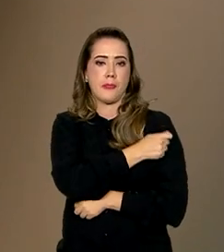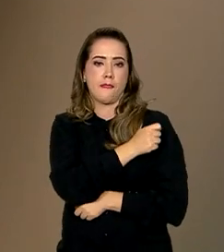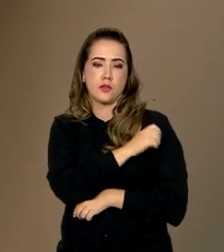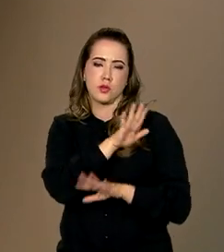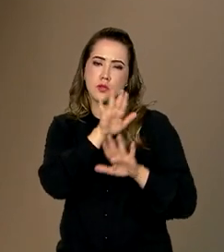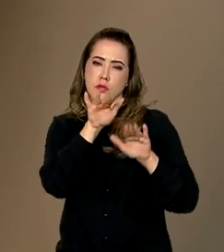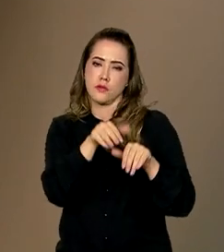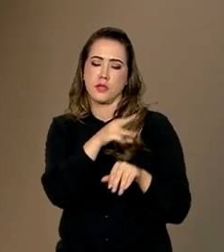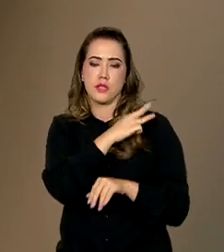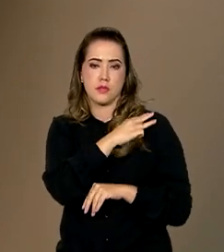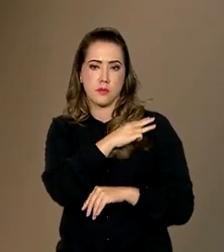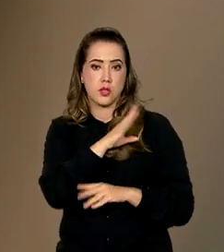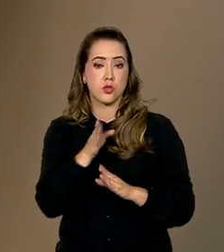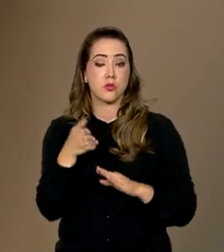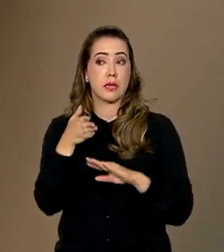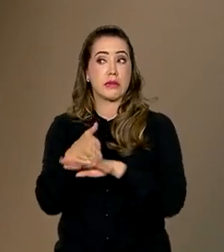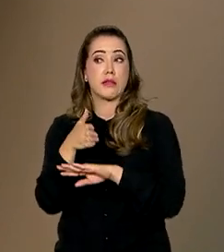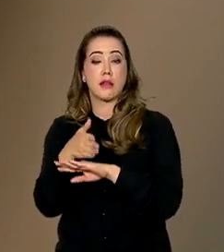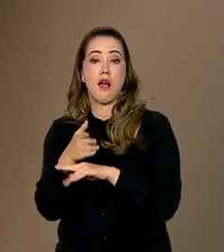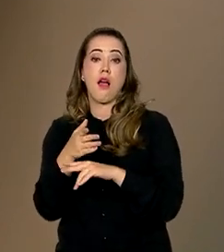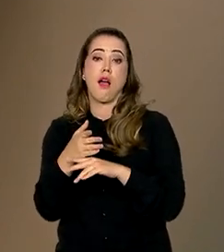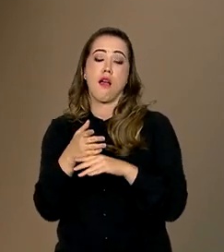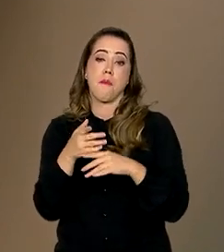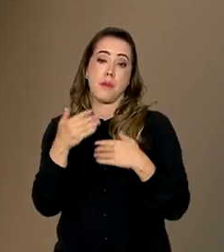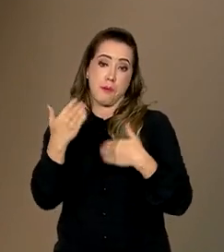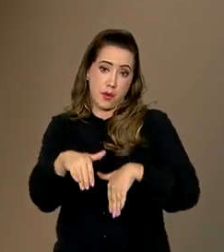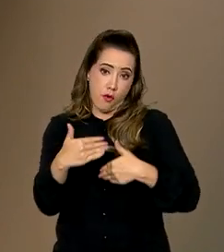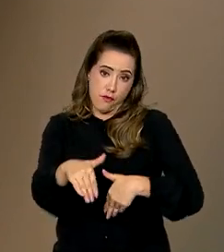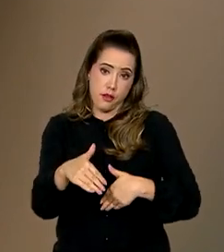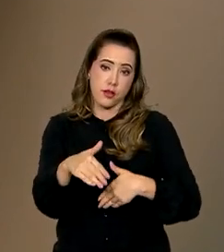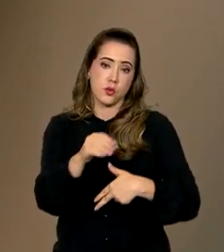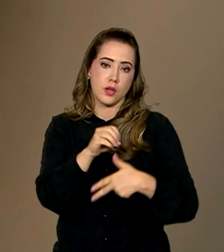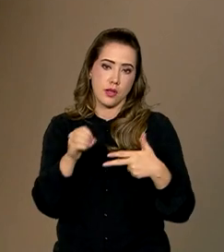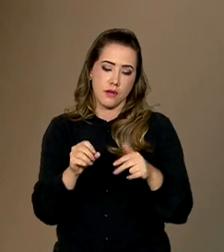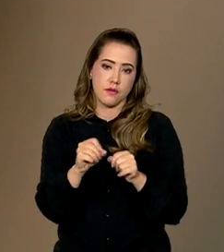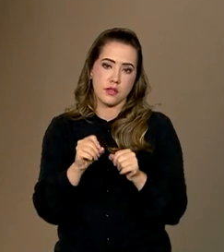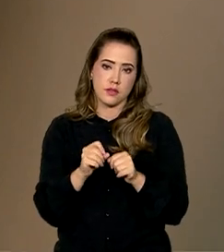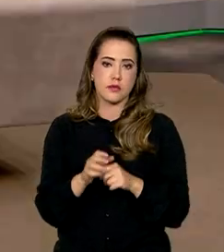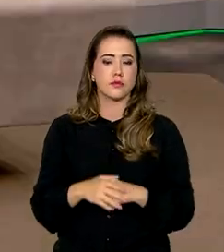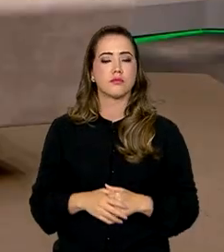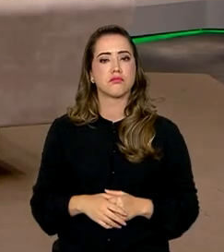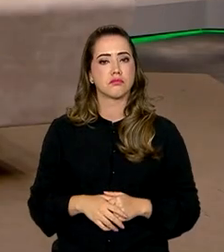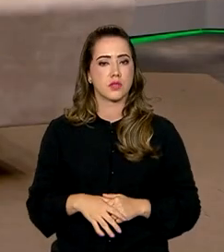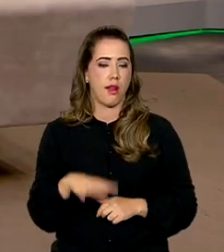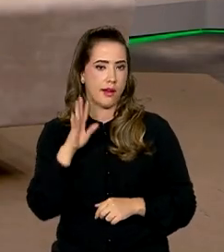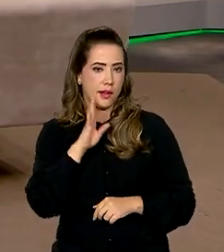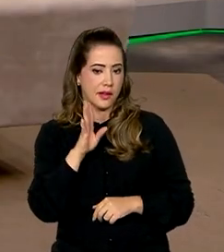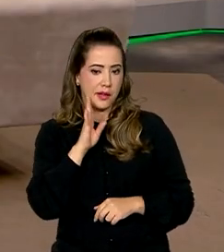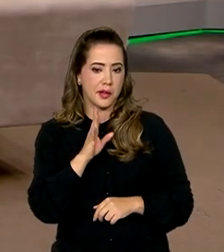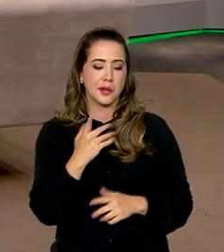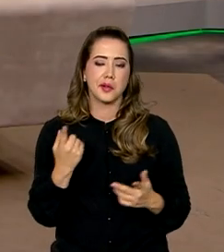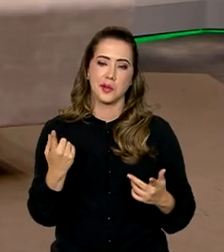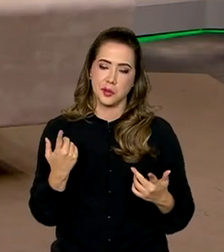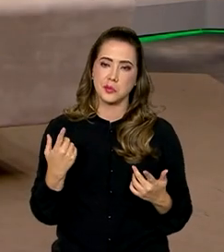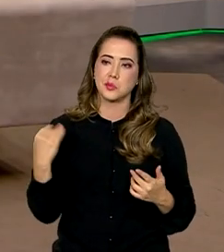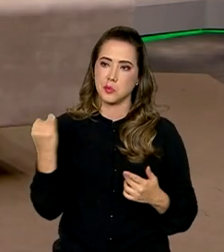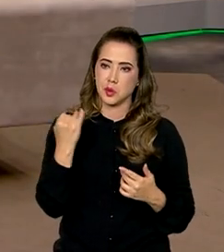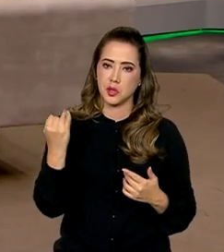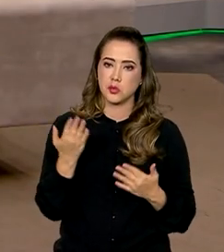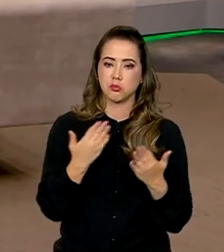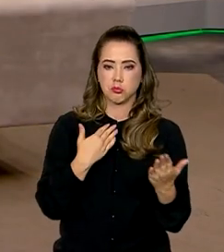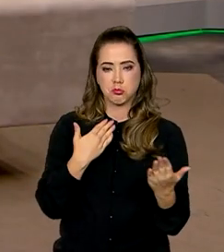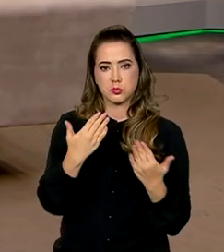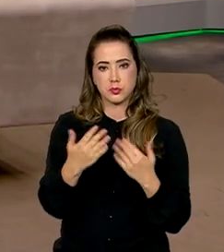que concluem o ensino médio para o Enem é um esforço importante nosso. Muito bem. Uma via de duas mãos nesse Sim, sem dúvida alguma.